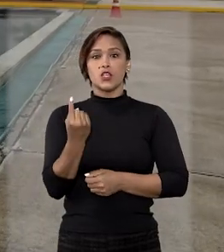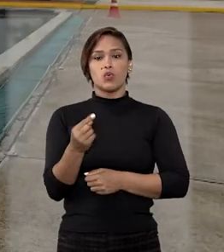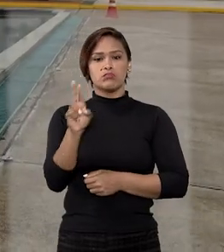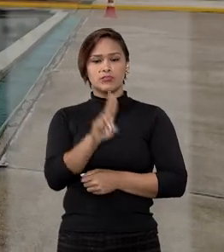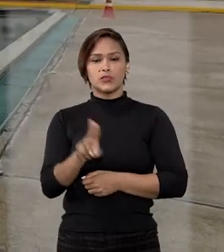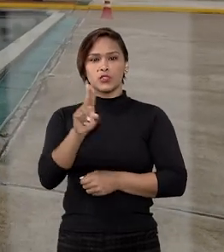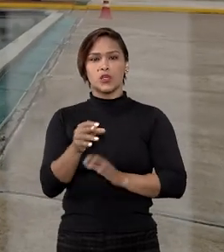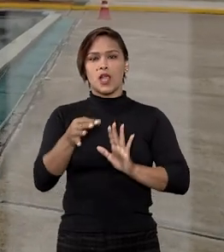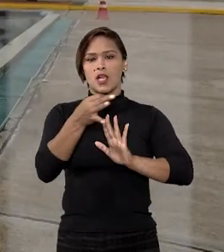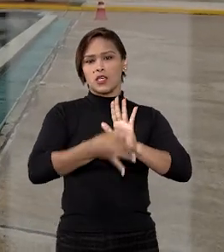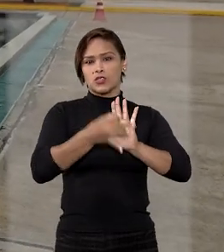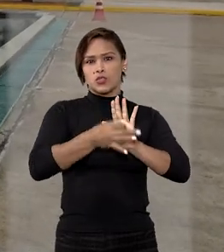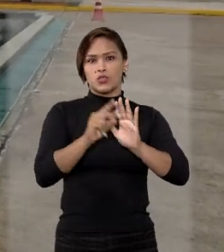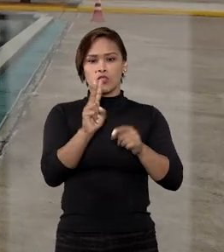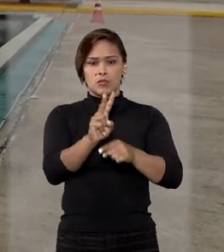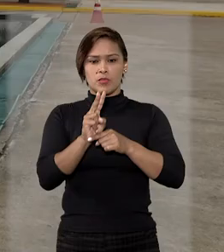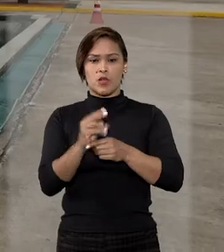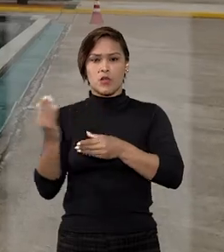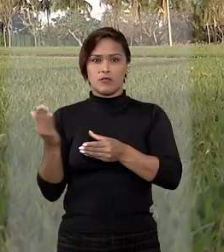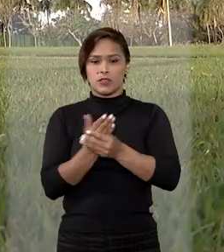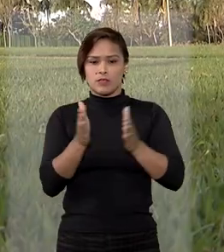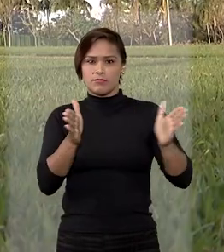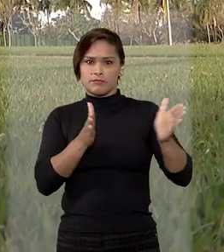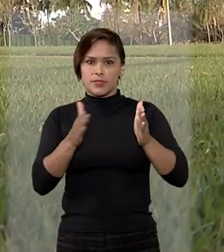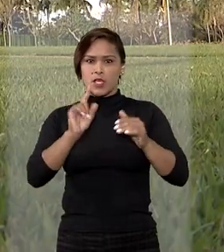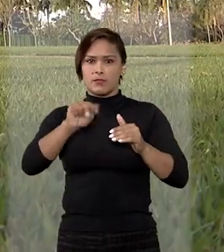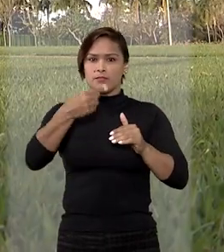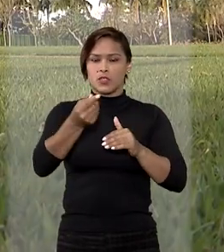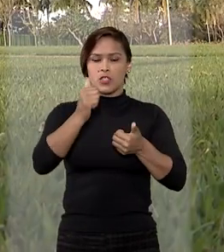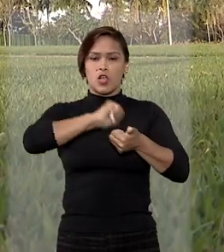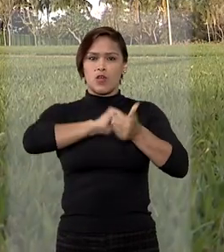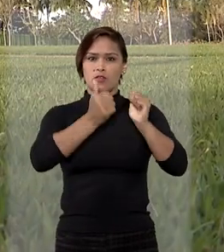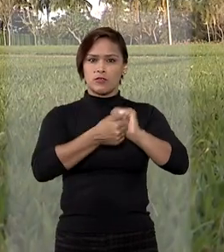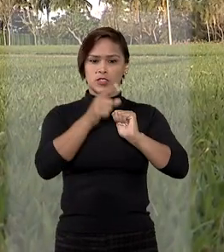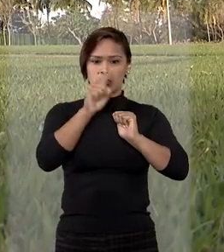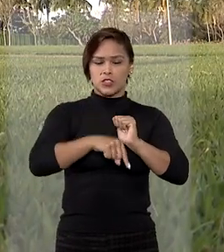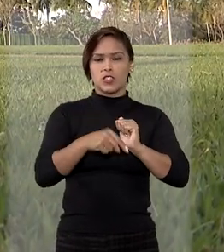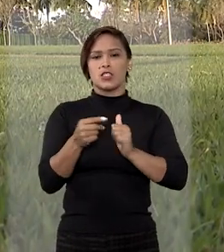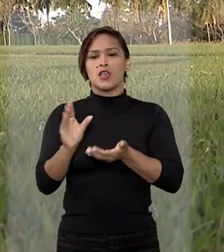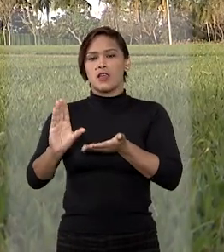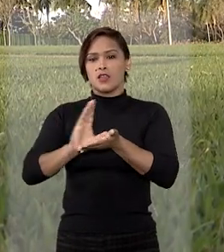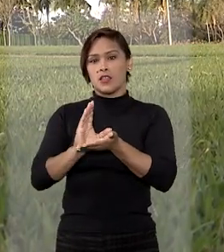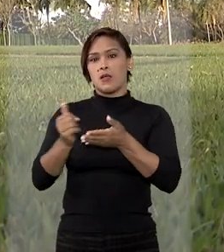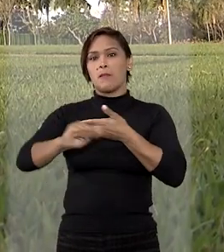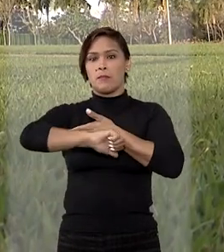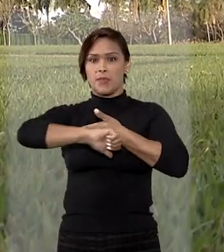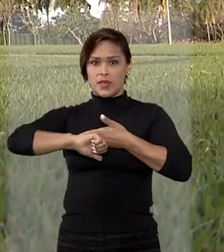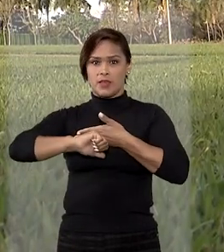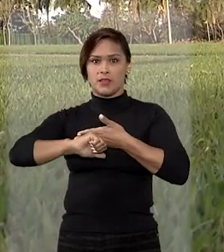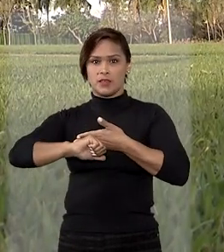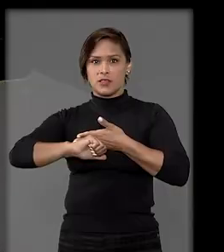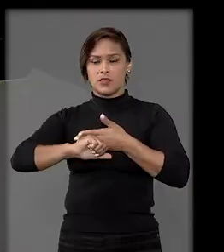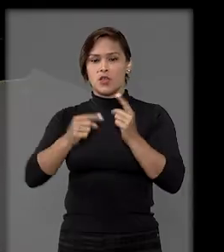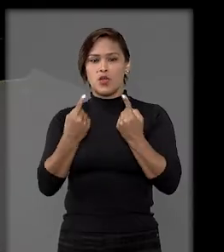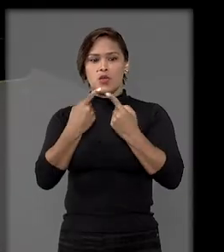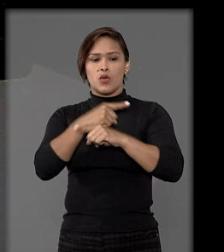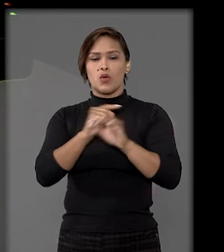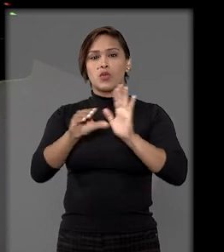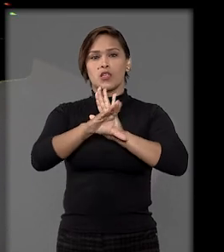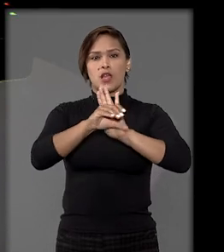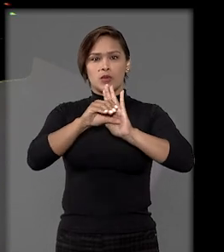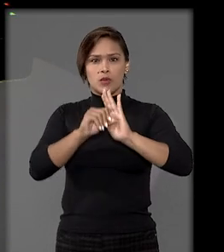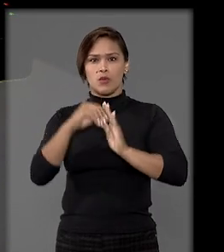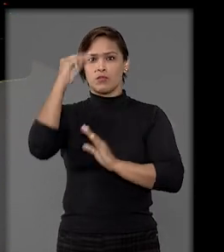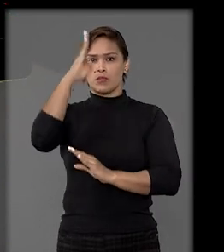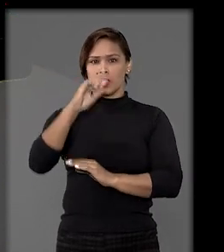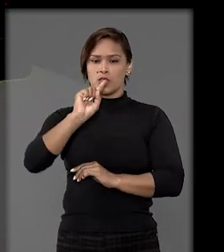usuário ajuizou uma tutela provisória, posteriormente convertida em ação de compensação por perdas e danos, contra a